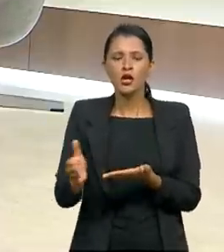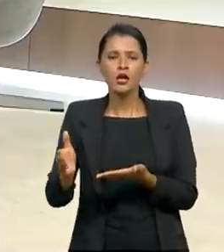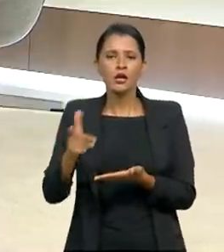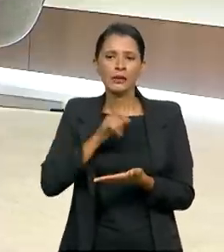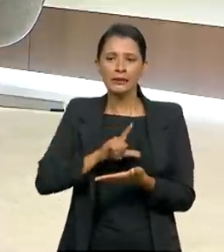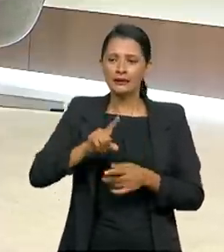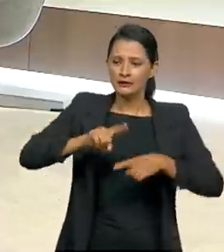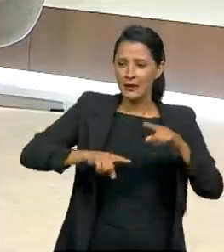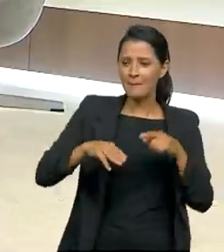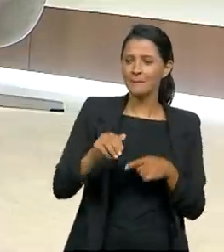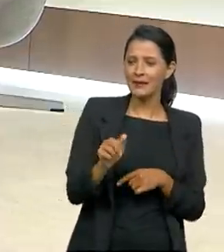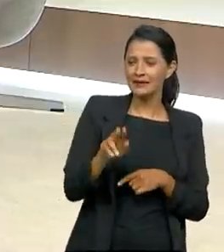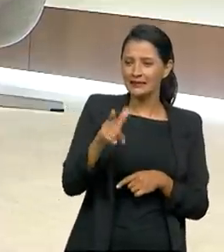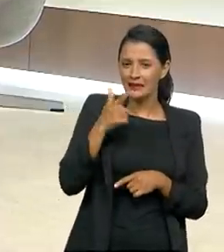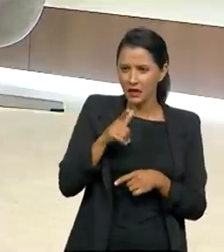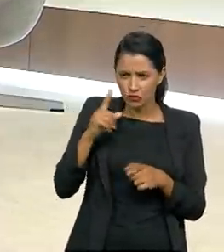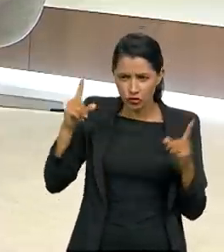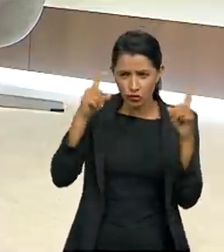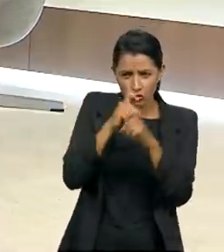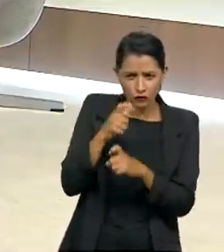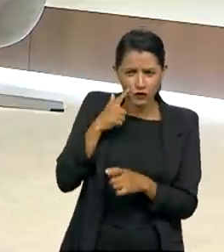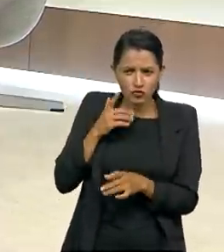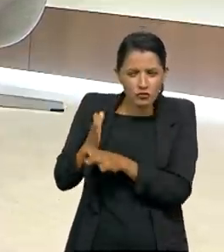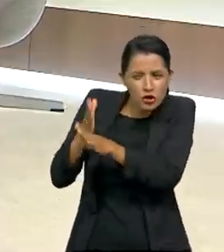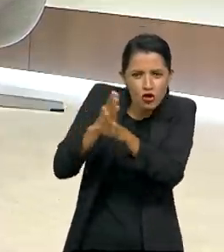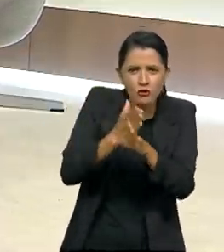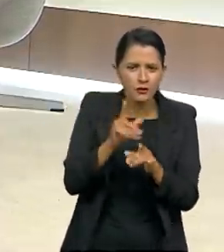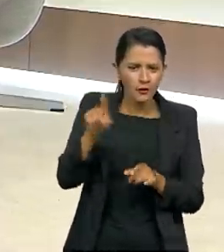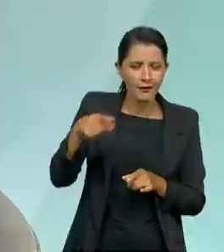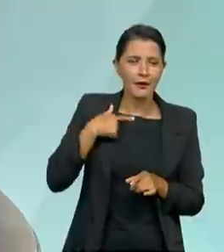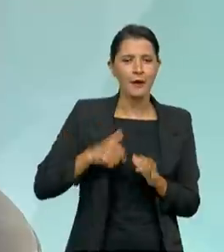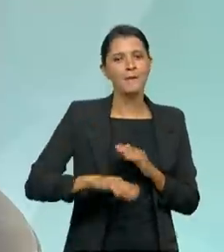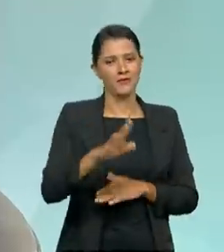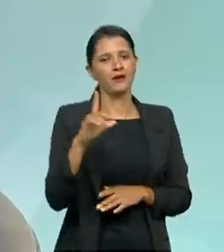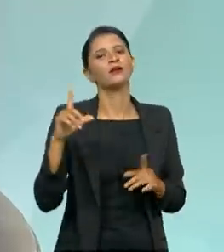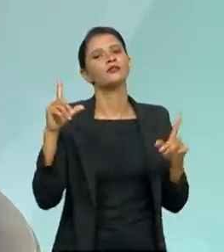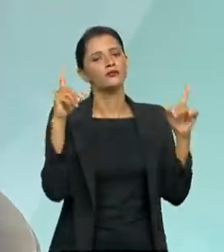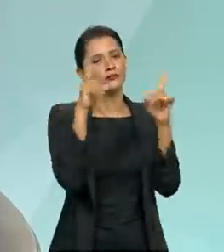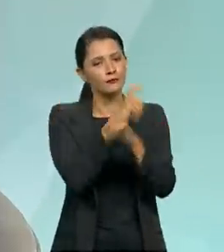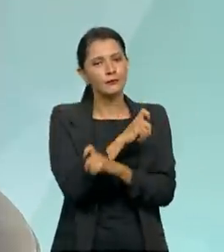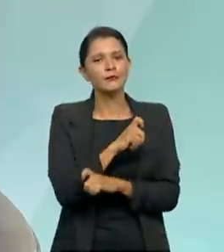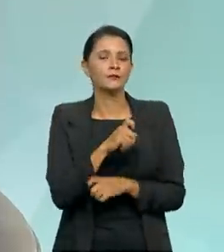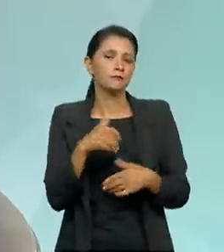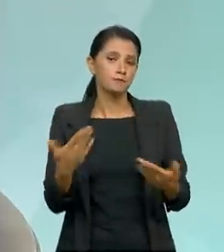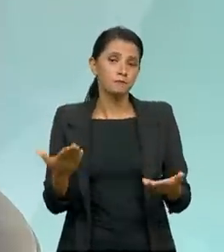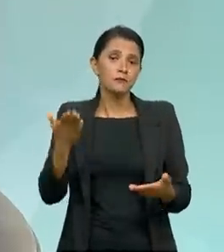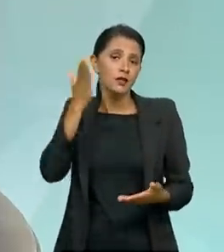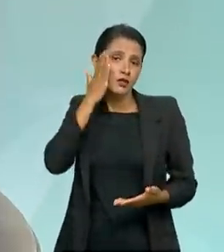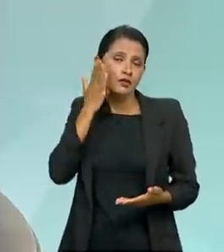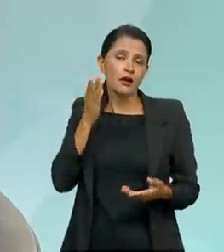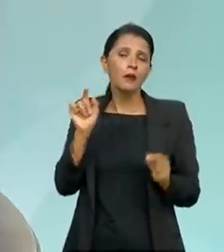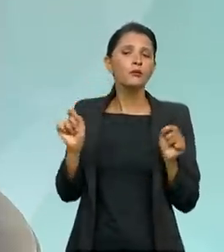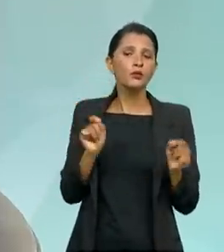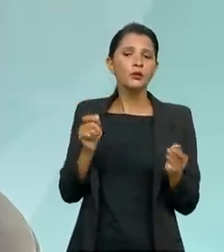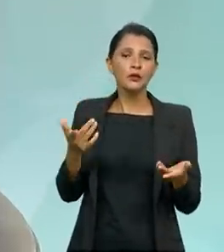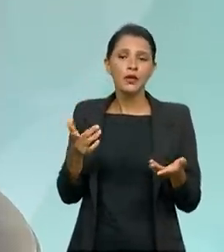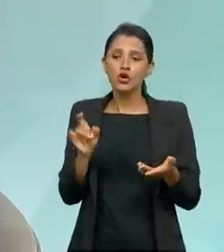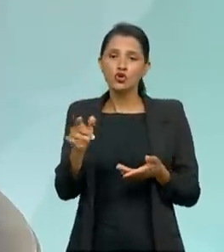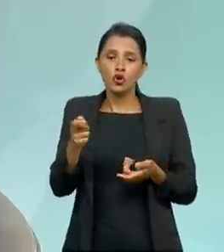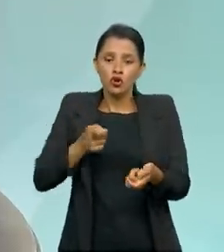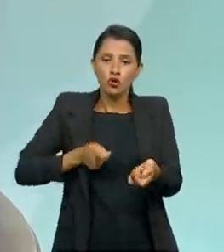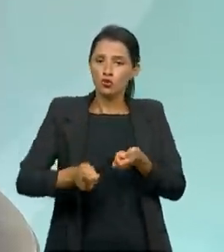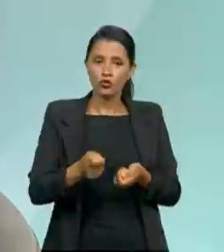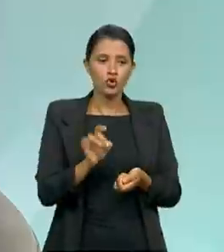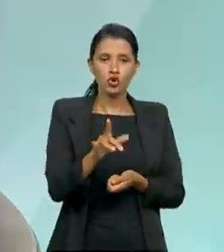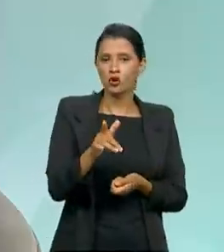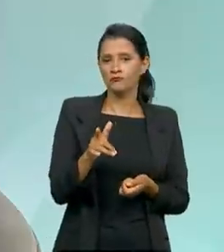bastante... A é mais difícil de ser rastreada? Muito mais difícil, muito mais difícil. Então, a gente sabe que somente controles